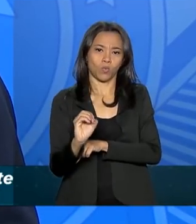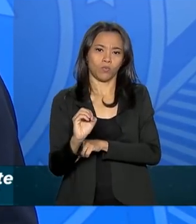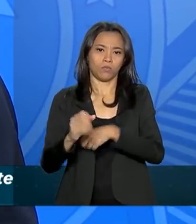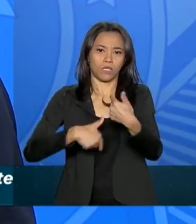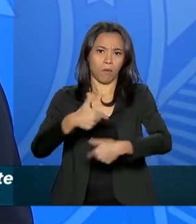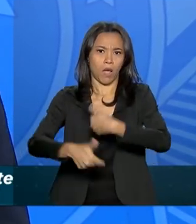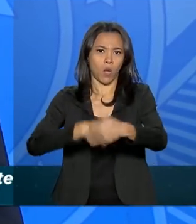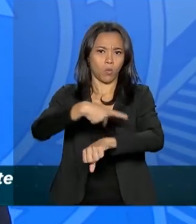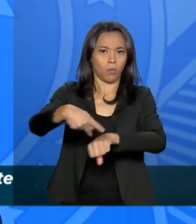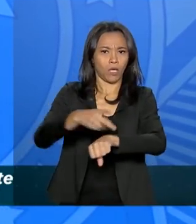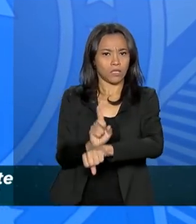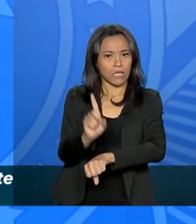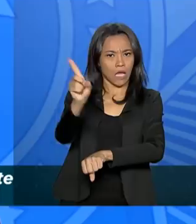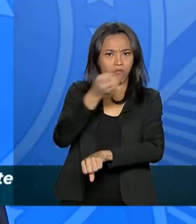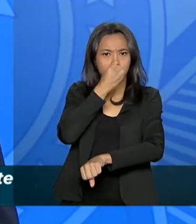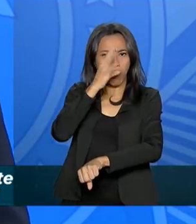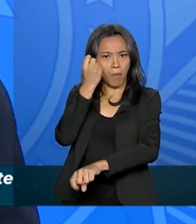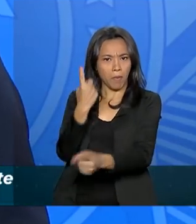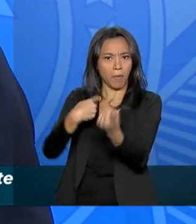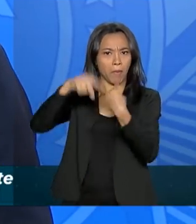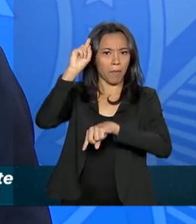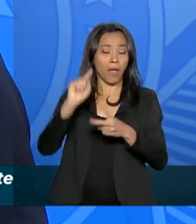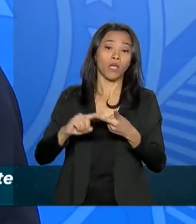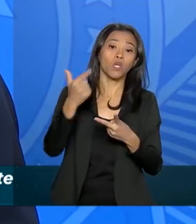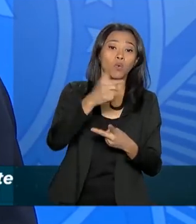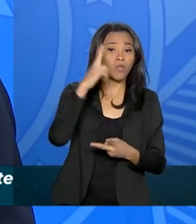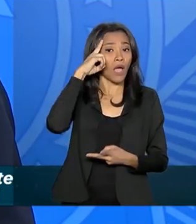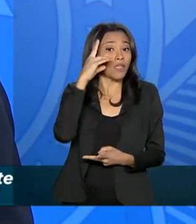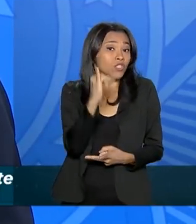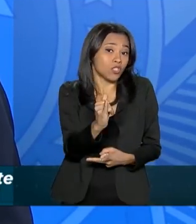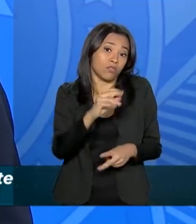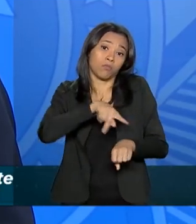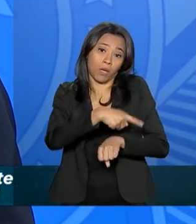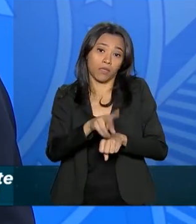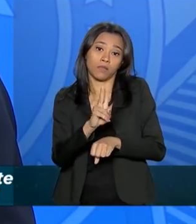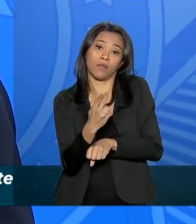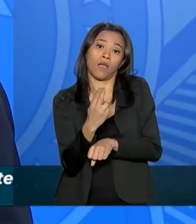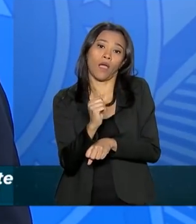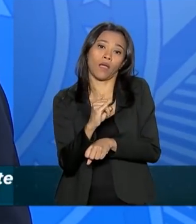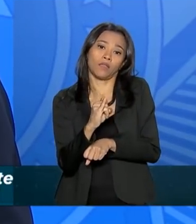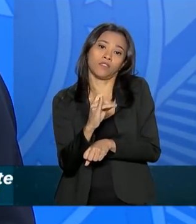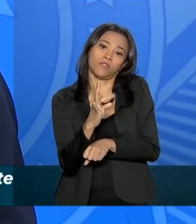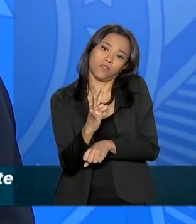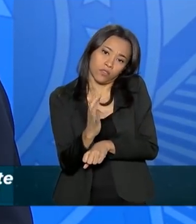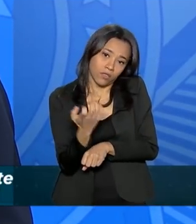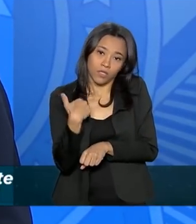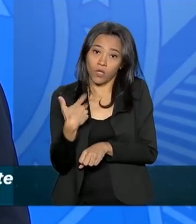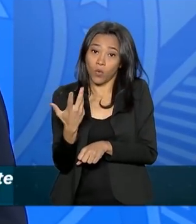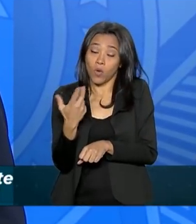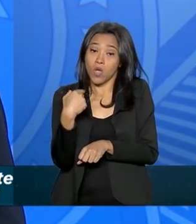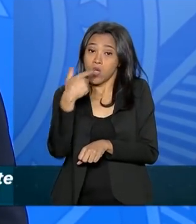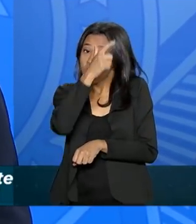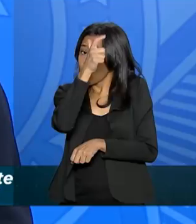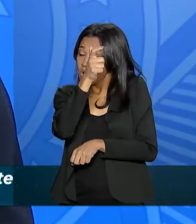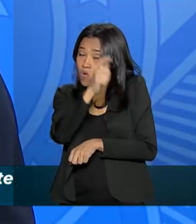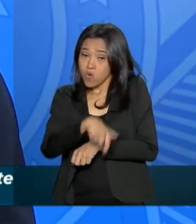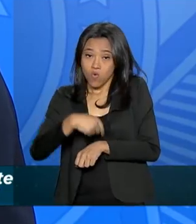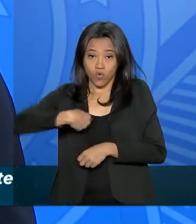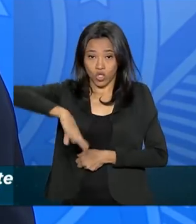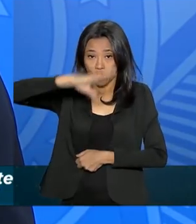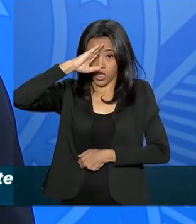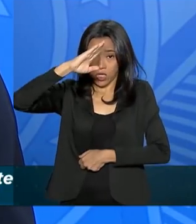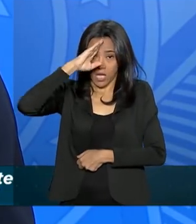Congo, bem sucedido. E Haiti também. Não tenho nada para falar contra o Santos Cruz. É questão de...